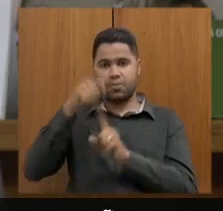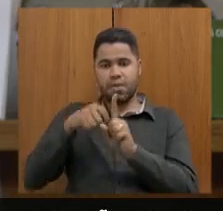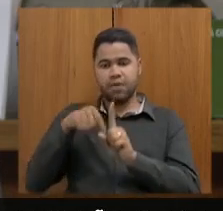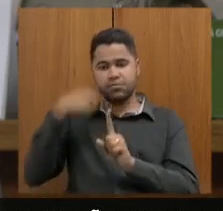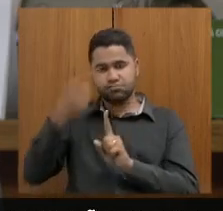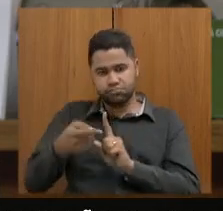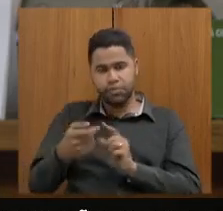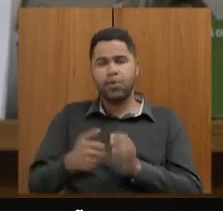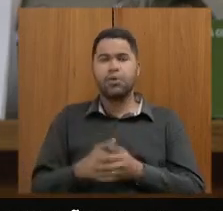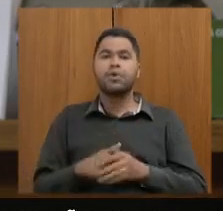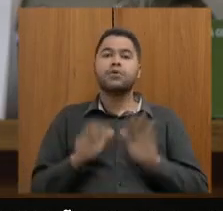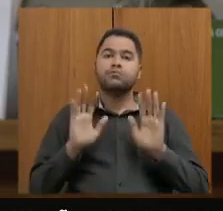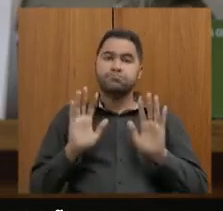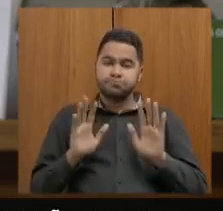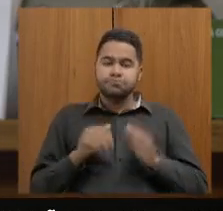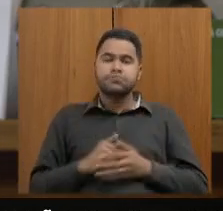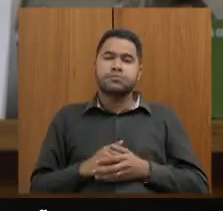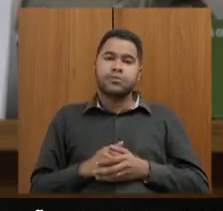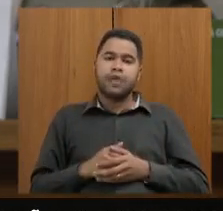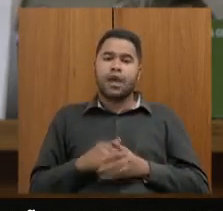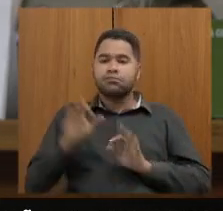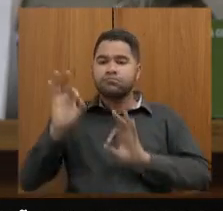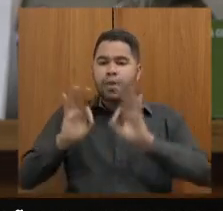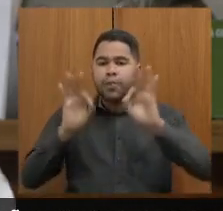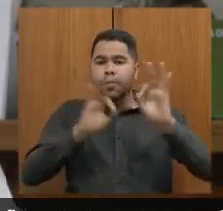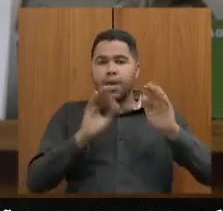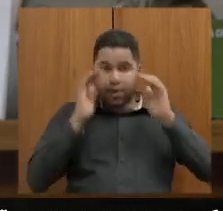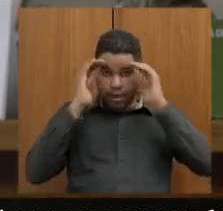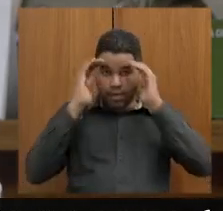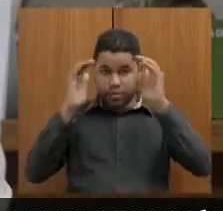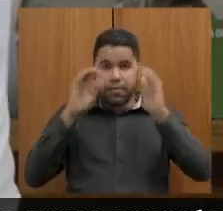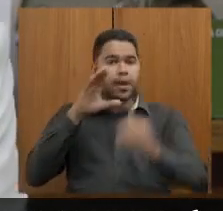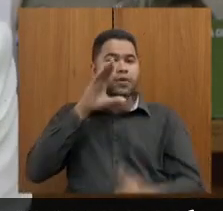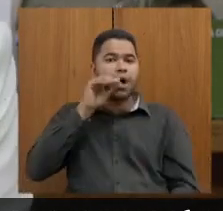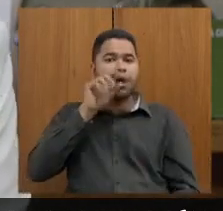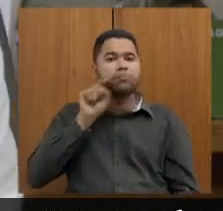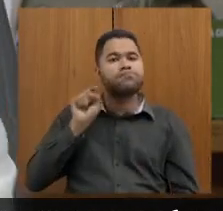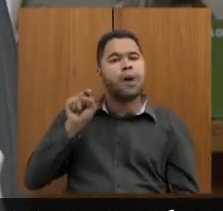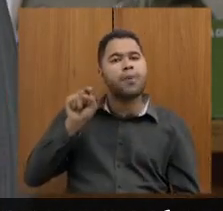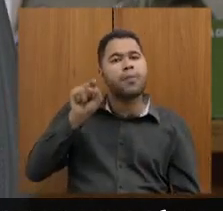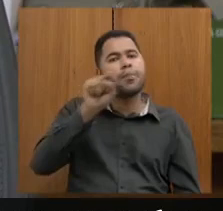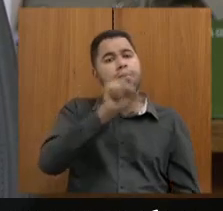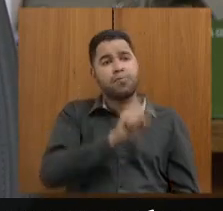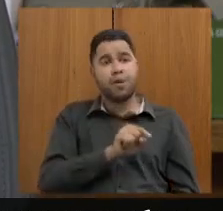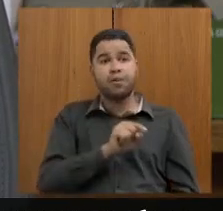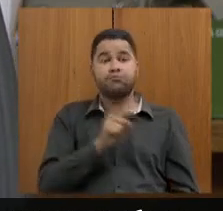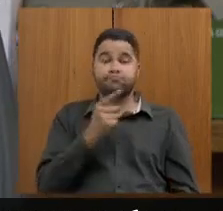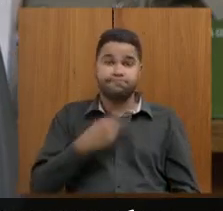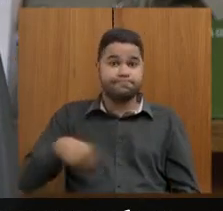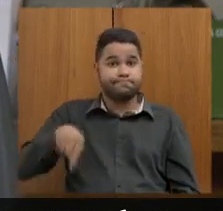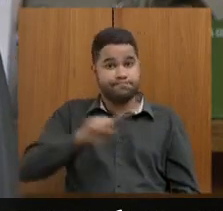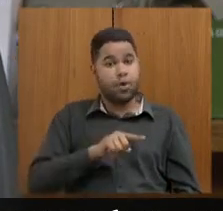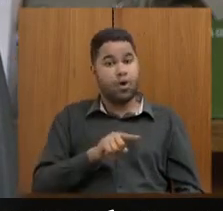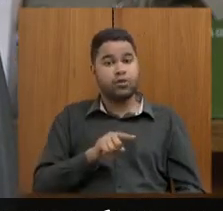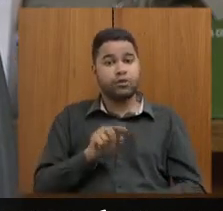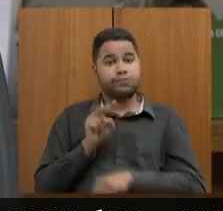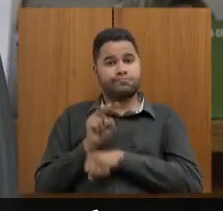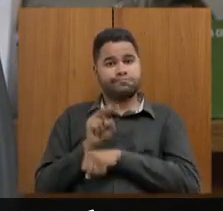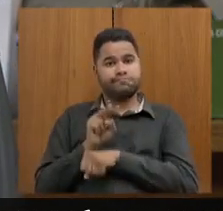responsabilidade na execução financeira e respeito ao servidor. Eu acho que é esse ponto que a gente tem que prezar,